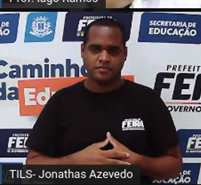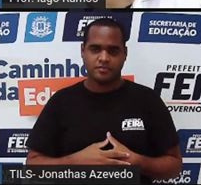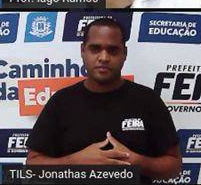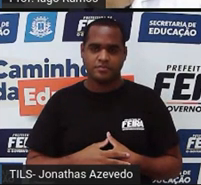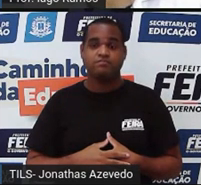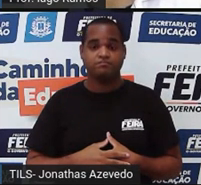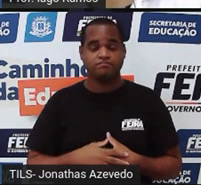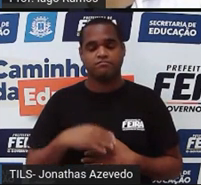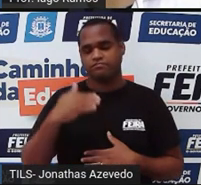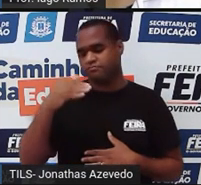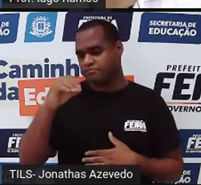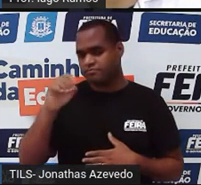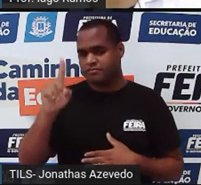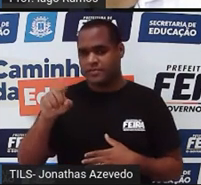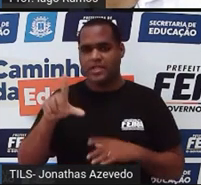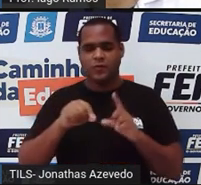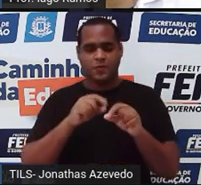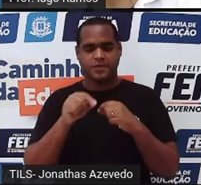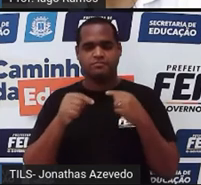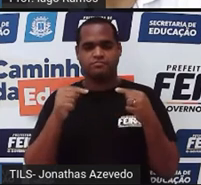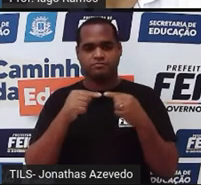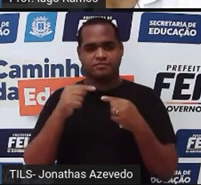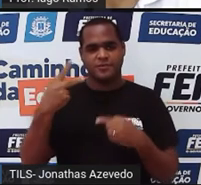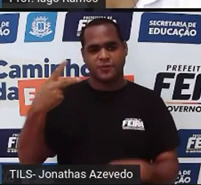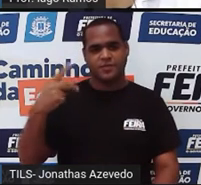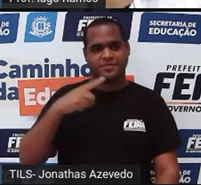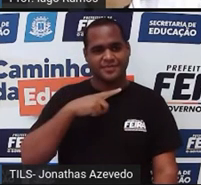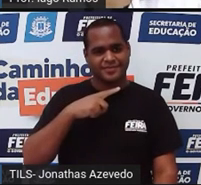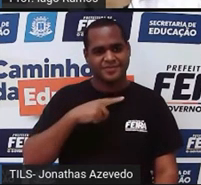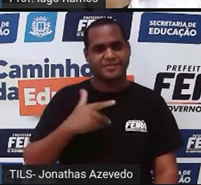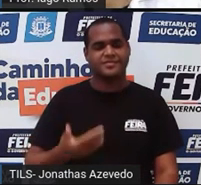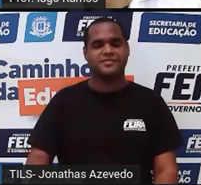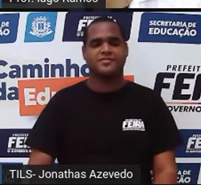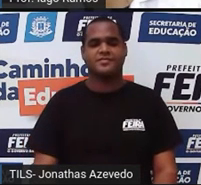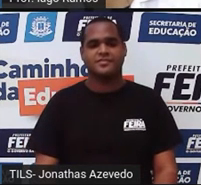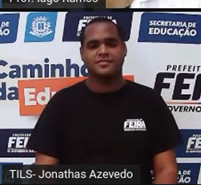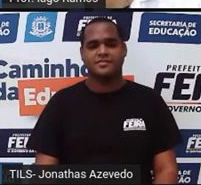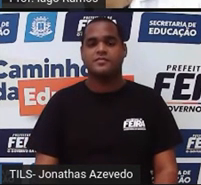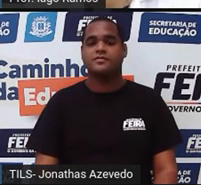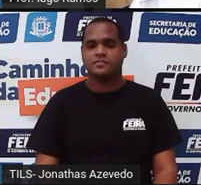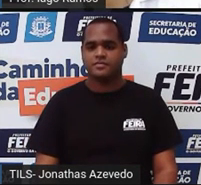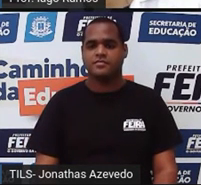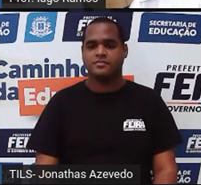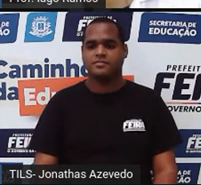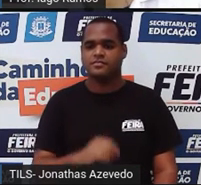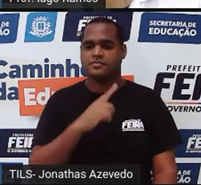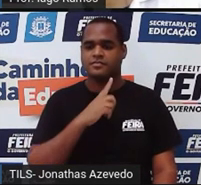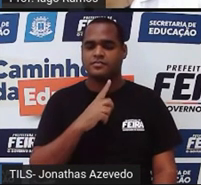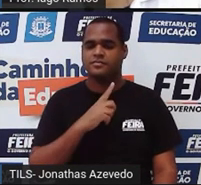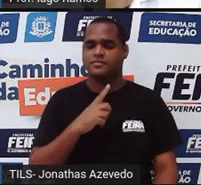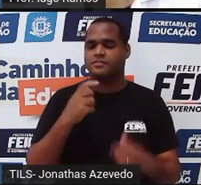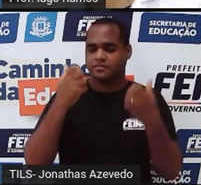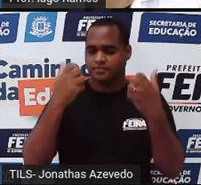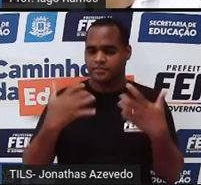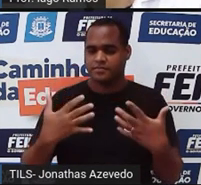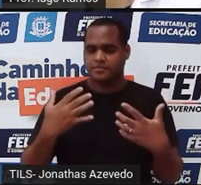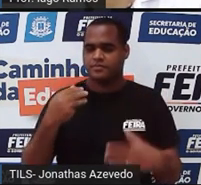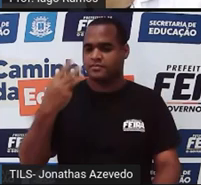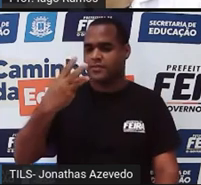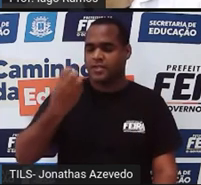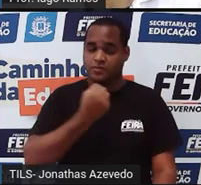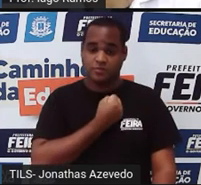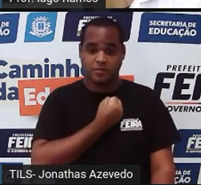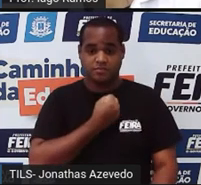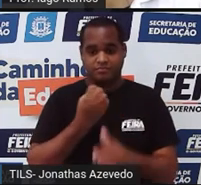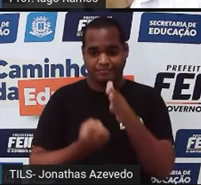Dez opções para o segundo número que apareceu na placa e dez opções para o terceiro número que